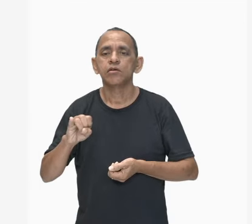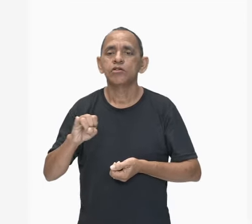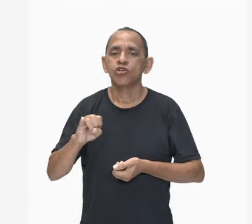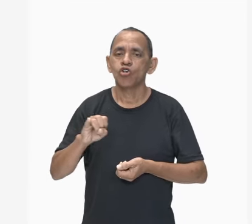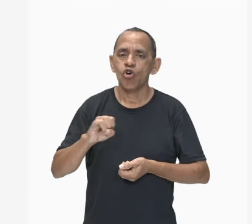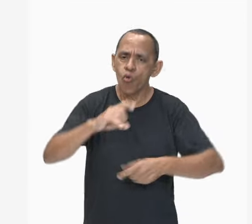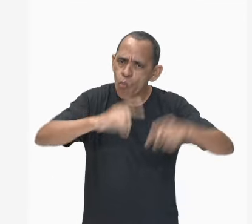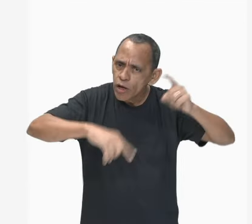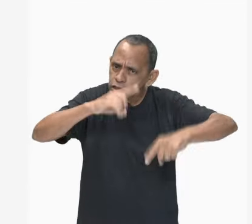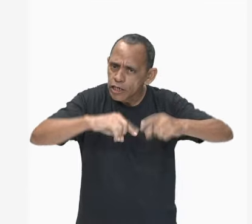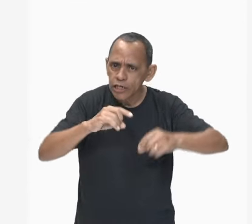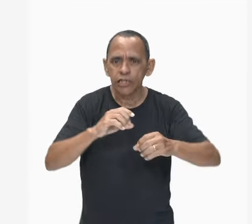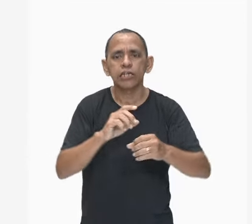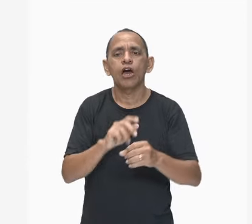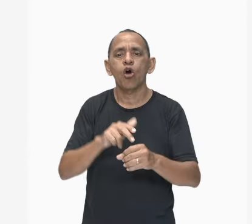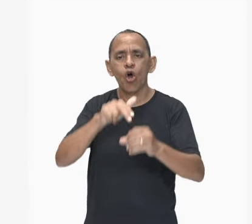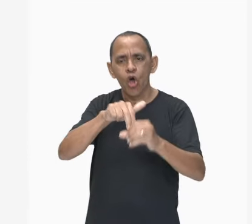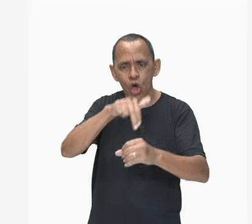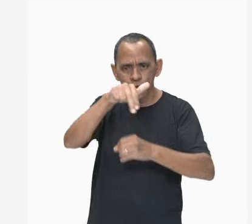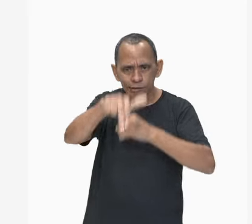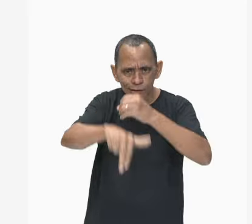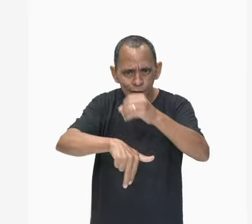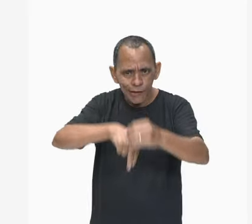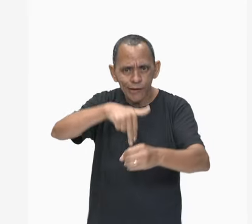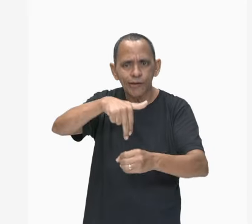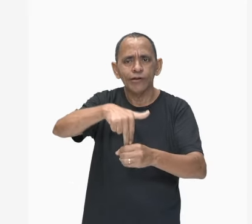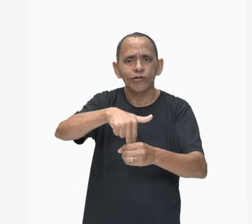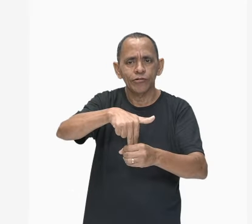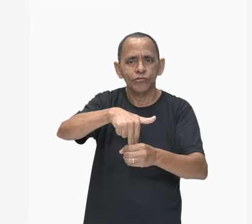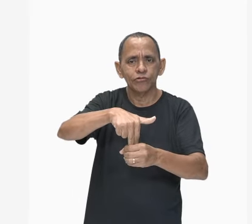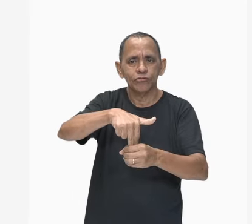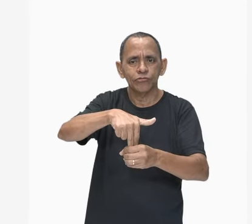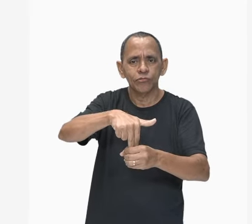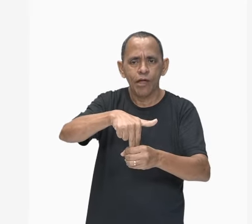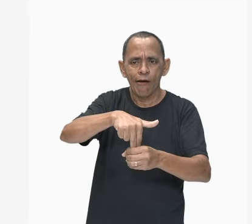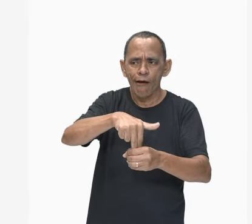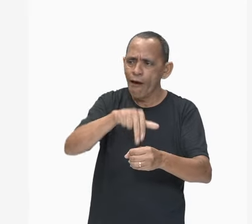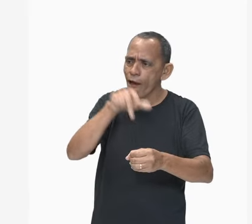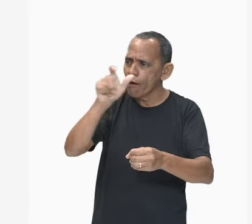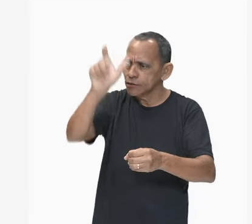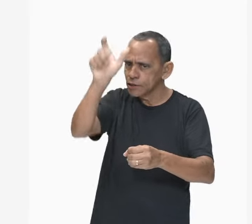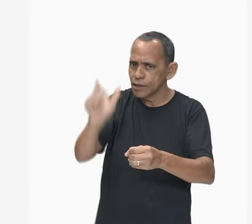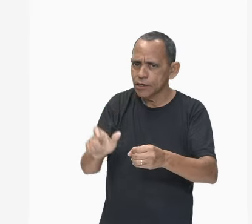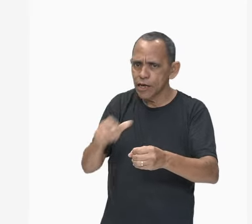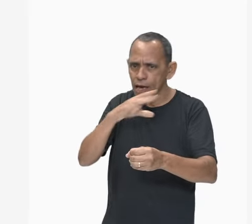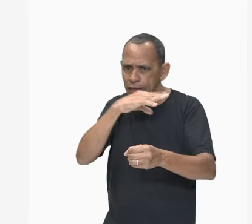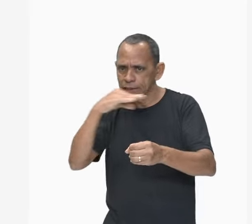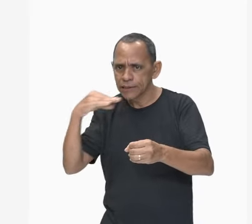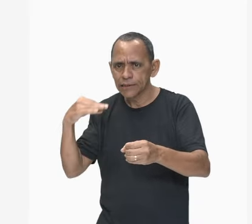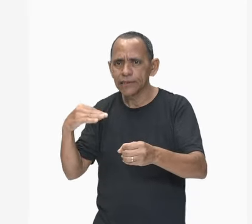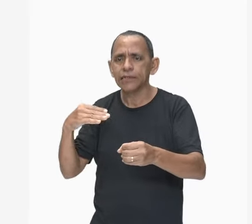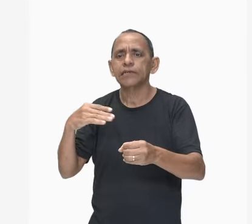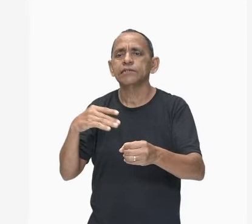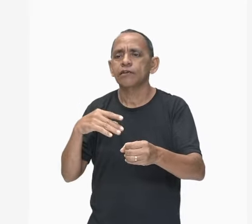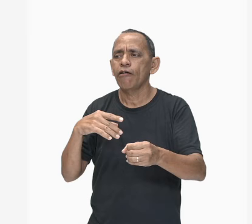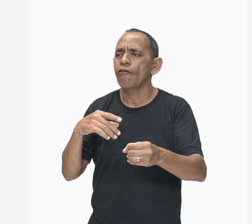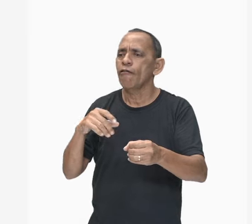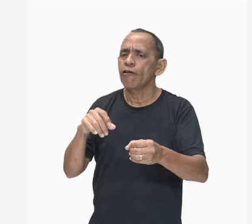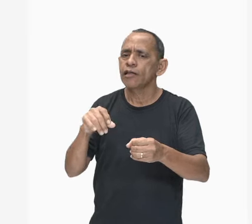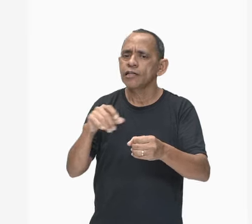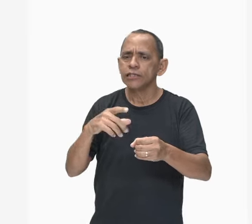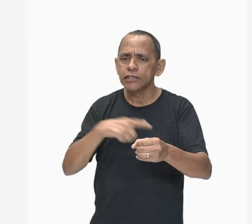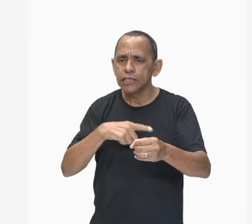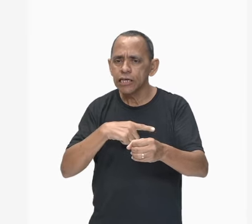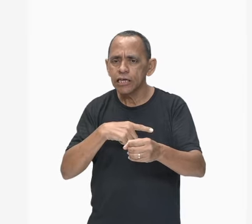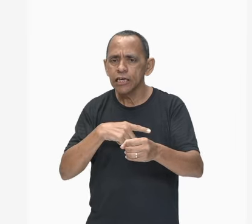por exemplo, como o organismo dessa garota que você está vendo aí, fica eletrizado quando